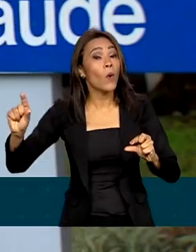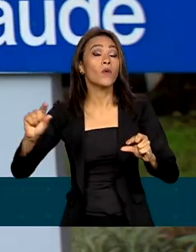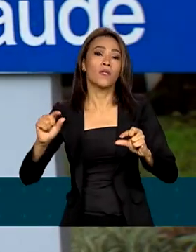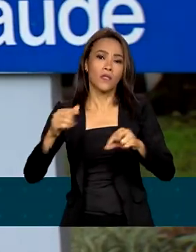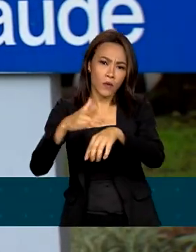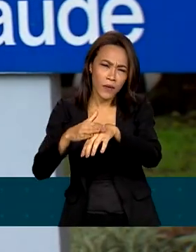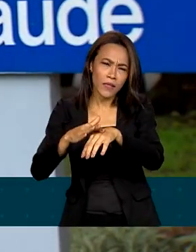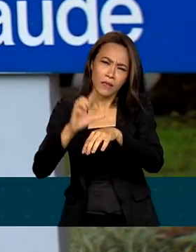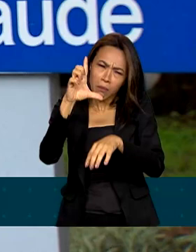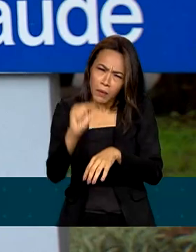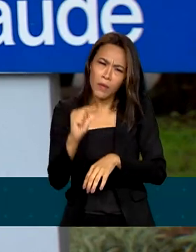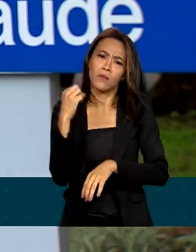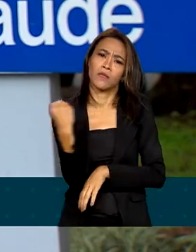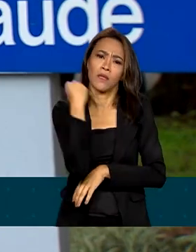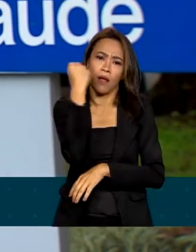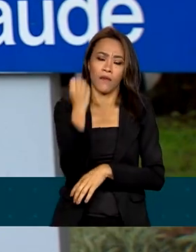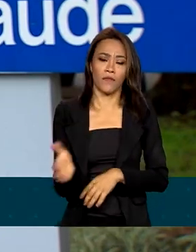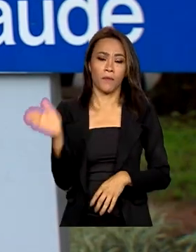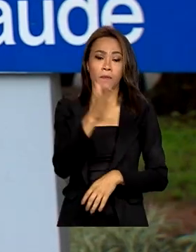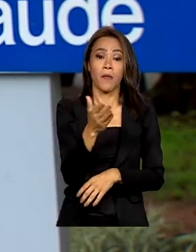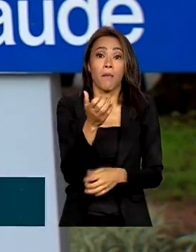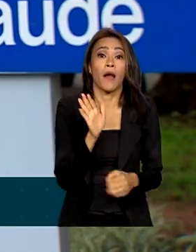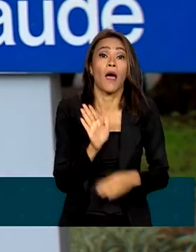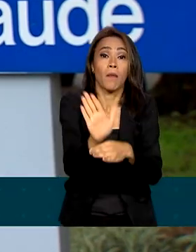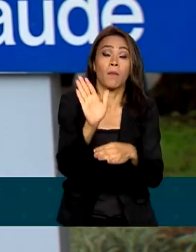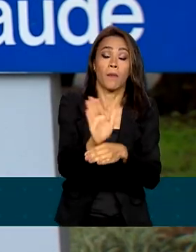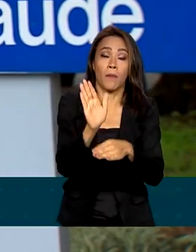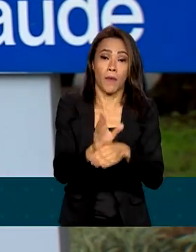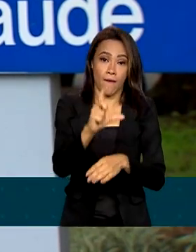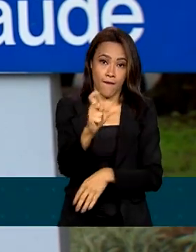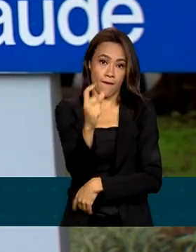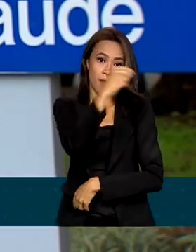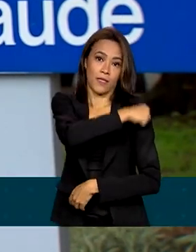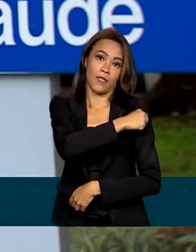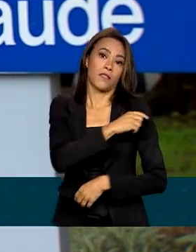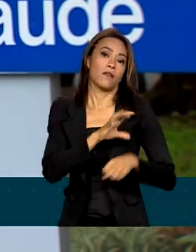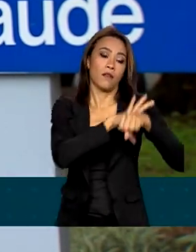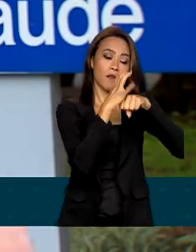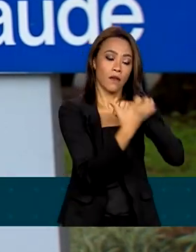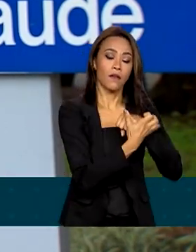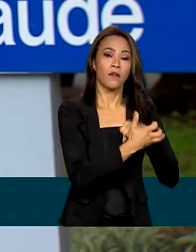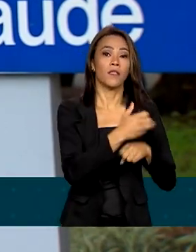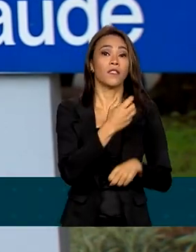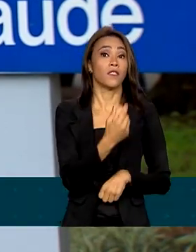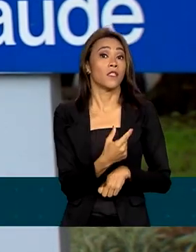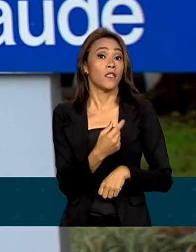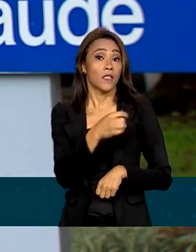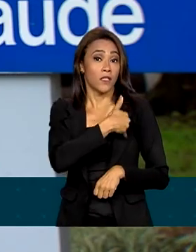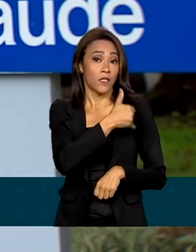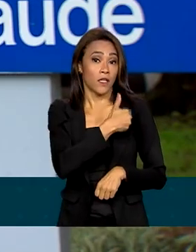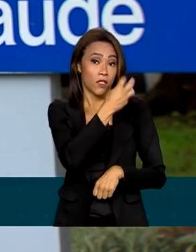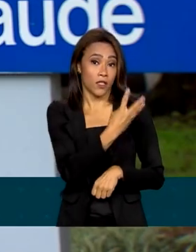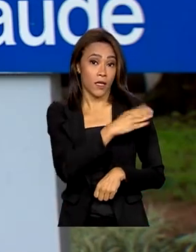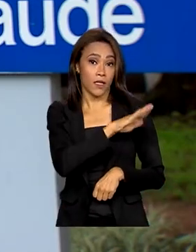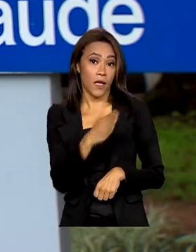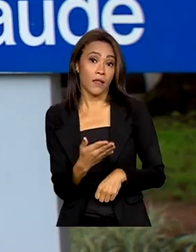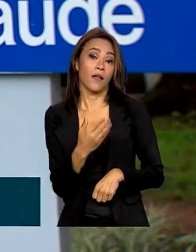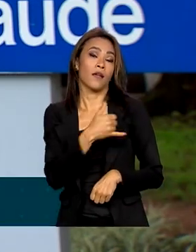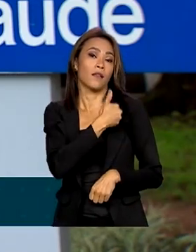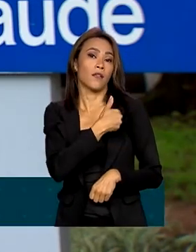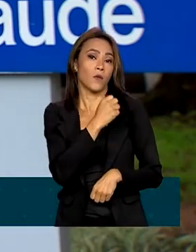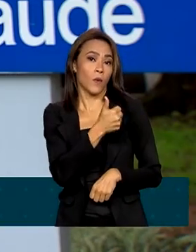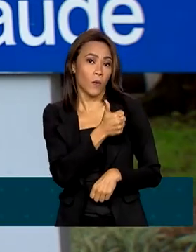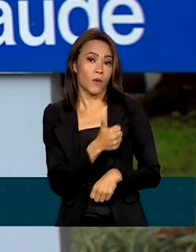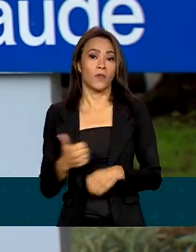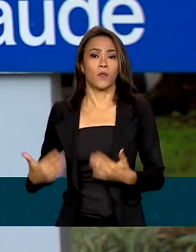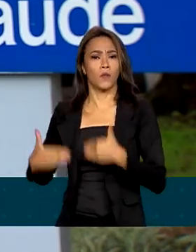Para garantir o reforço na vacinação da Covid-19 entre crianças de 3 a 11 anos, o Ministério da Saúde